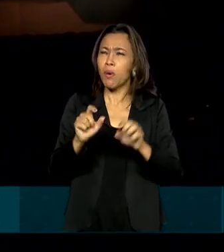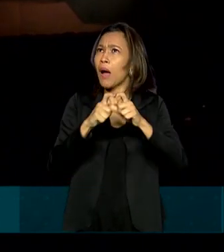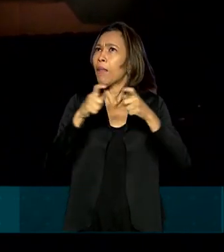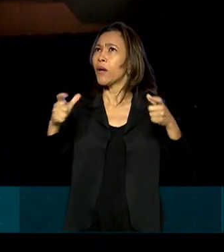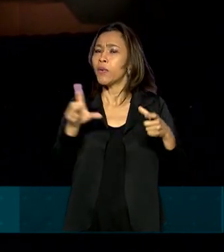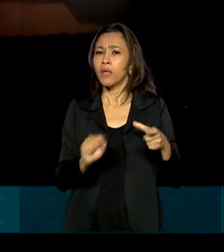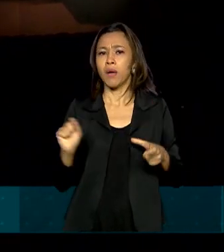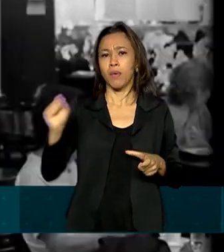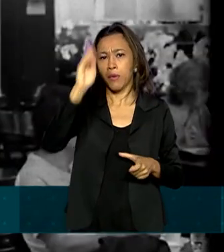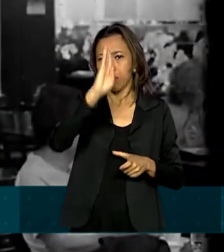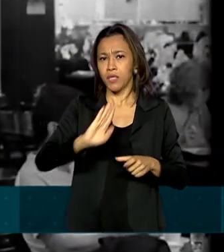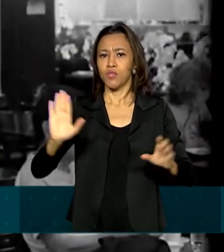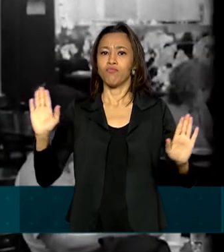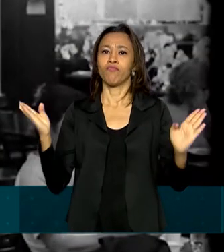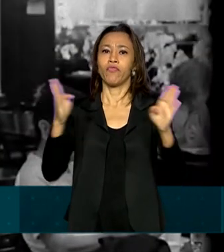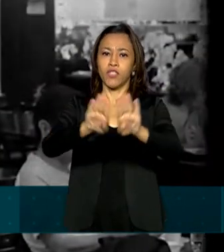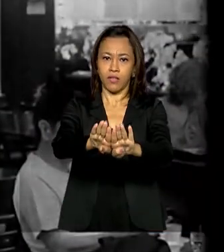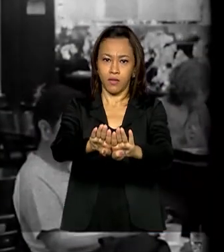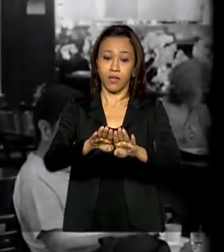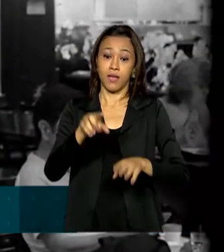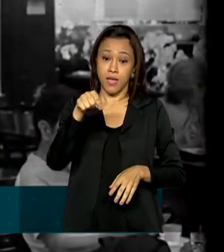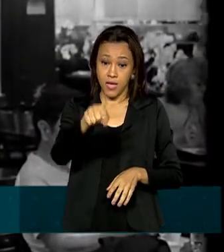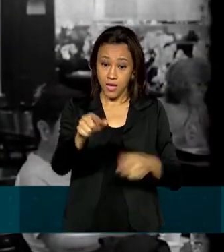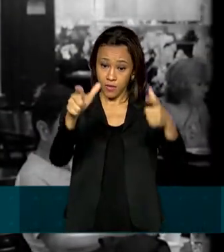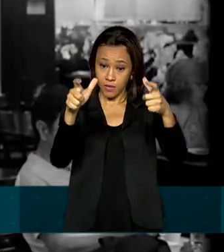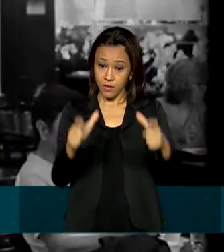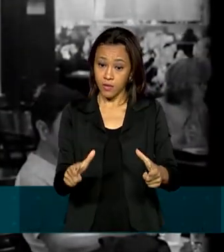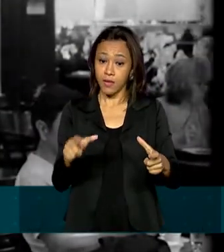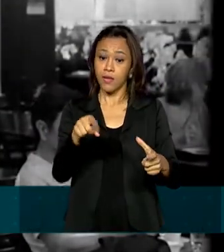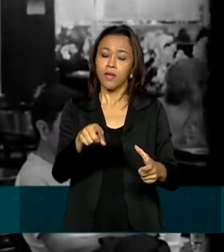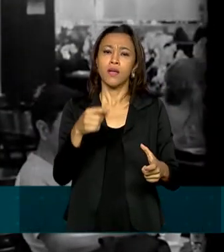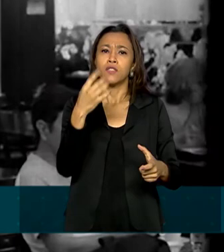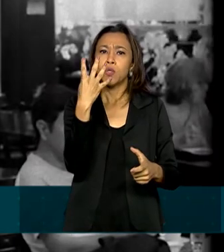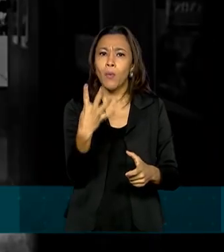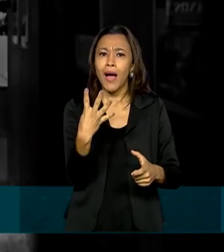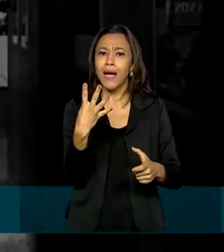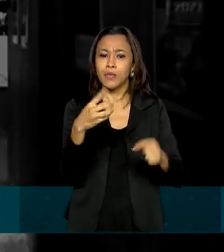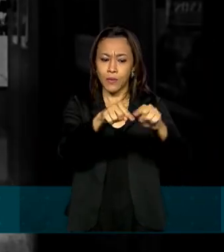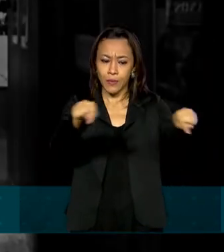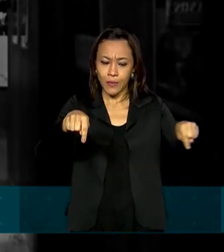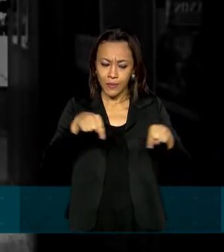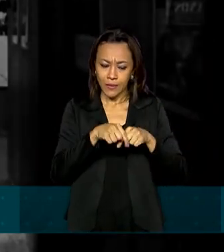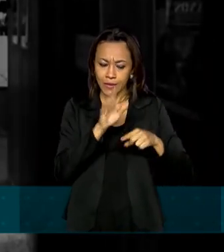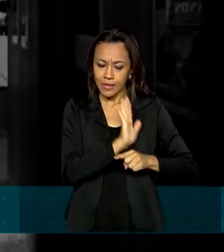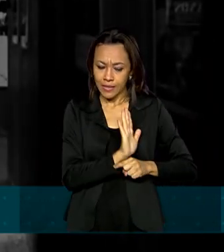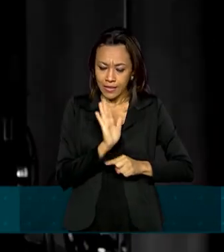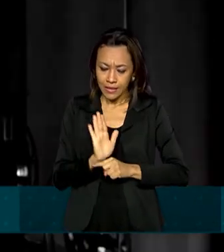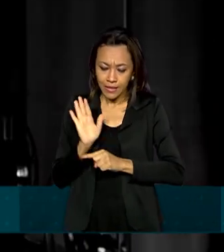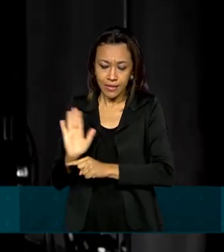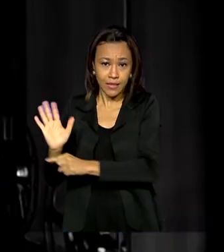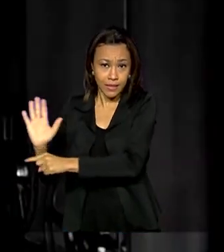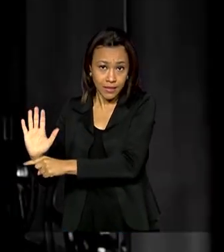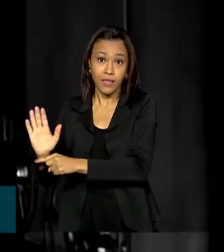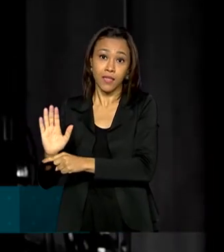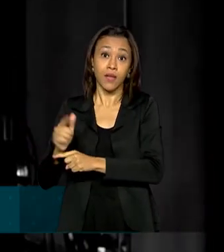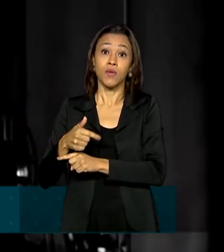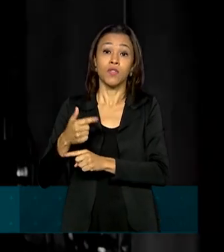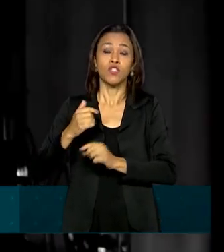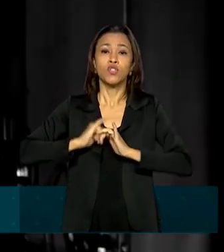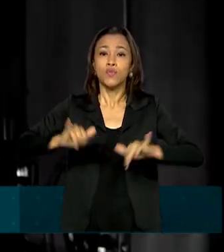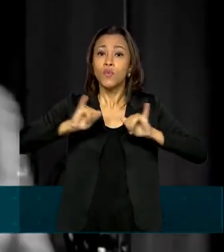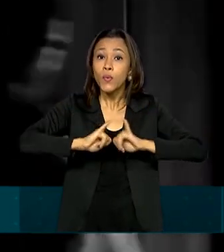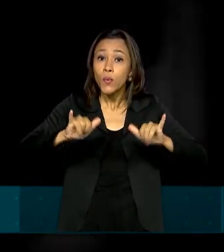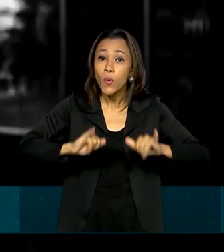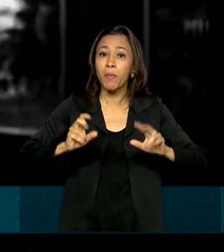fechadas em todo o país. Esse complexo de quatro salas de exibição em Brasília lançou uma campanha de